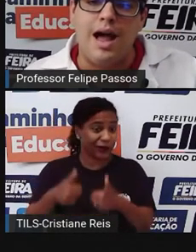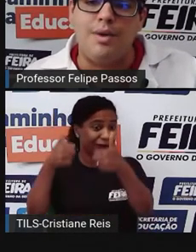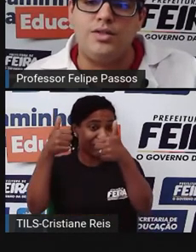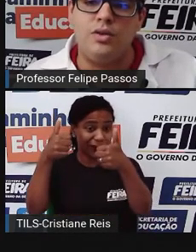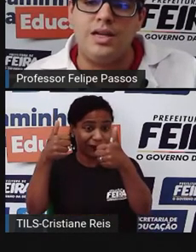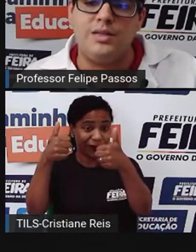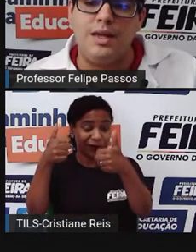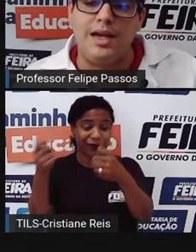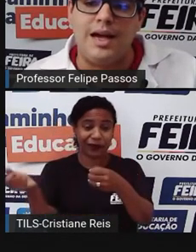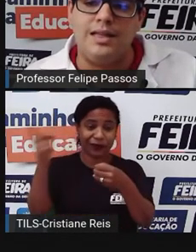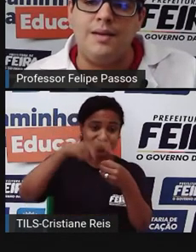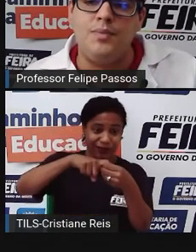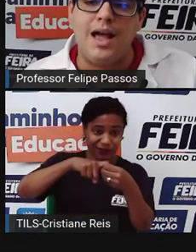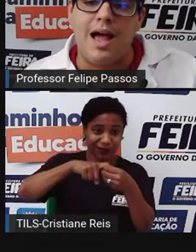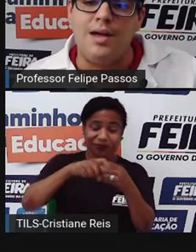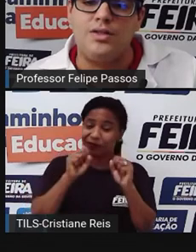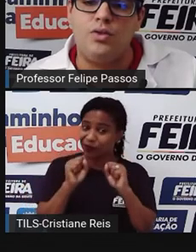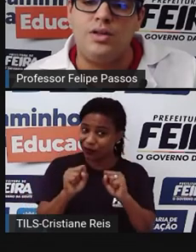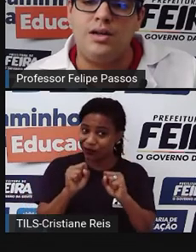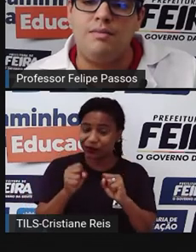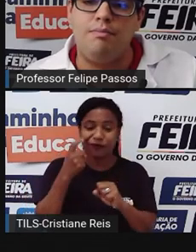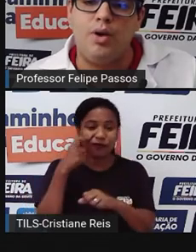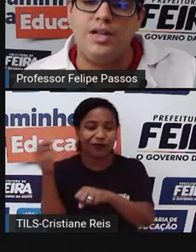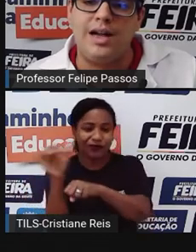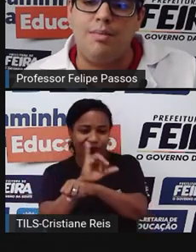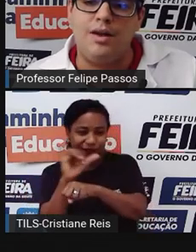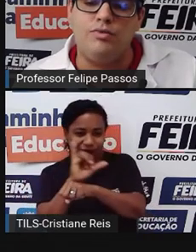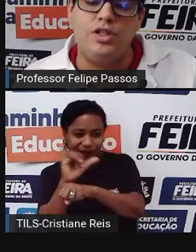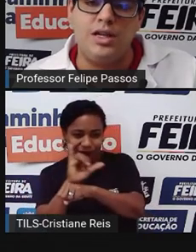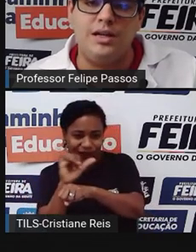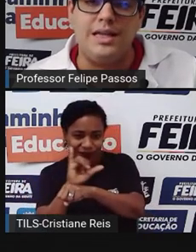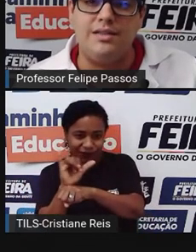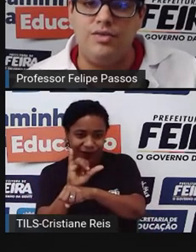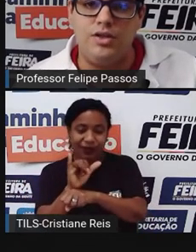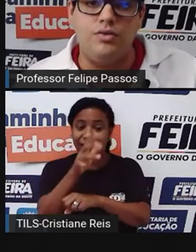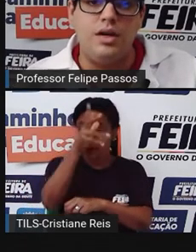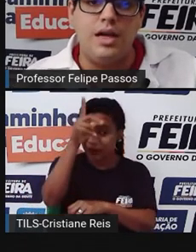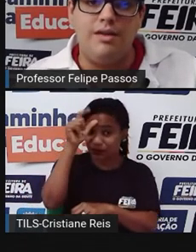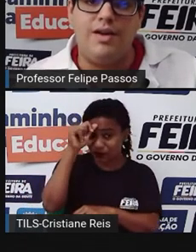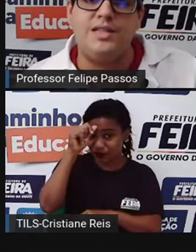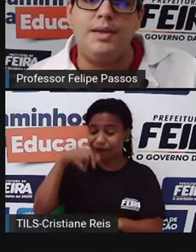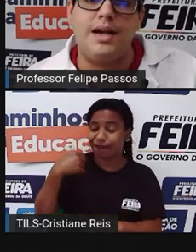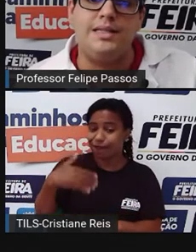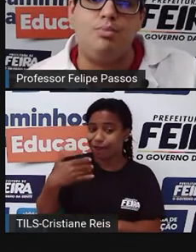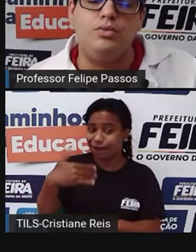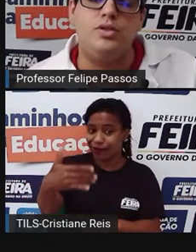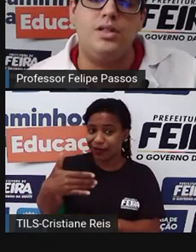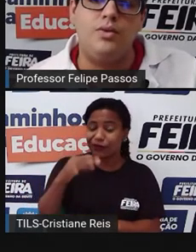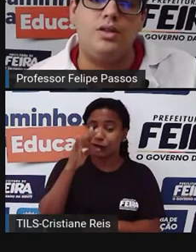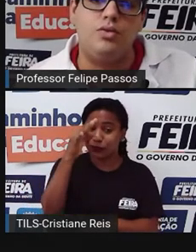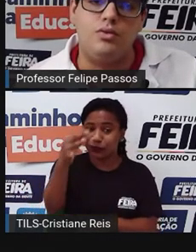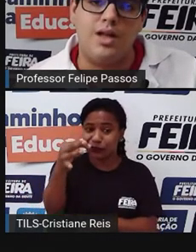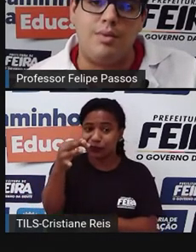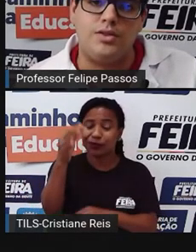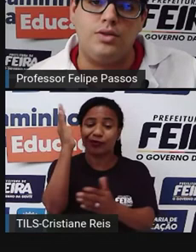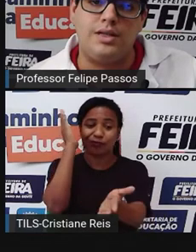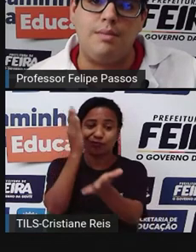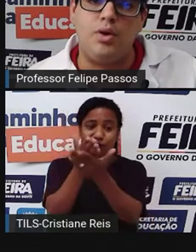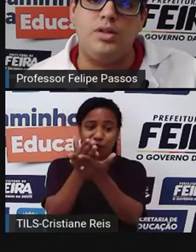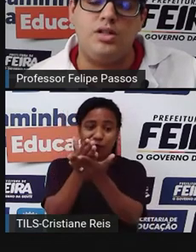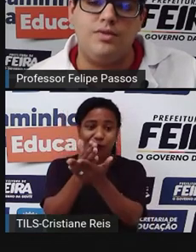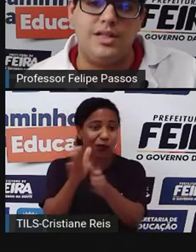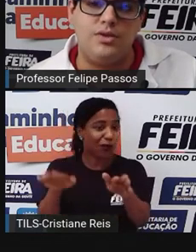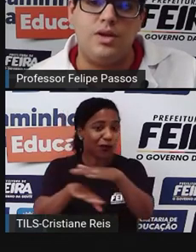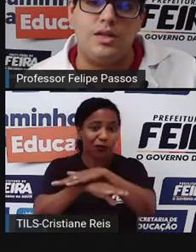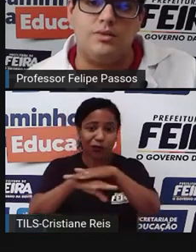Amazônia explicada, Amazônia pode acabar um dia, esse vídeo, ele vai explicar esse ponto de não retorno da Amazônia